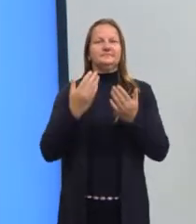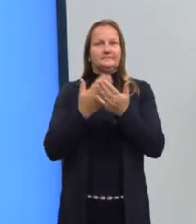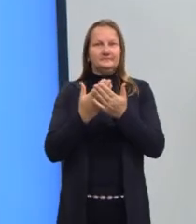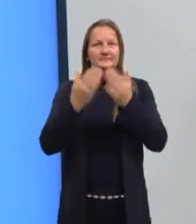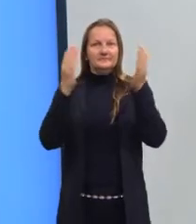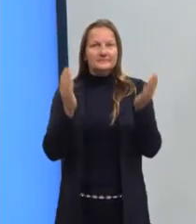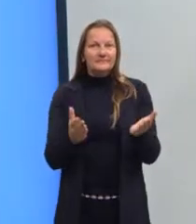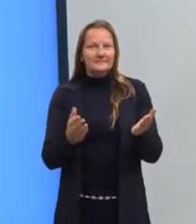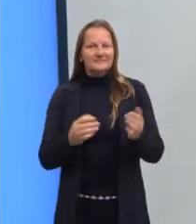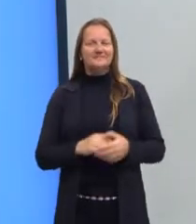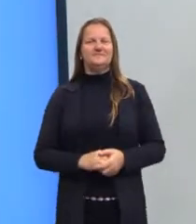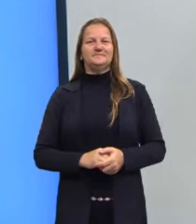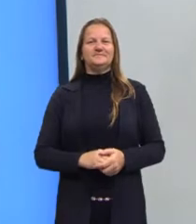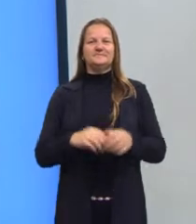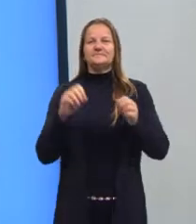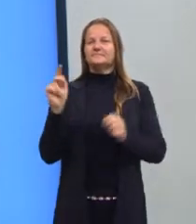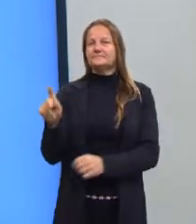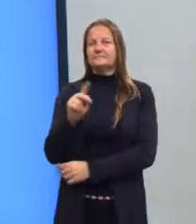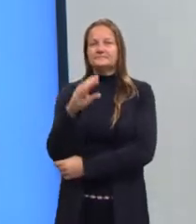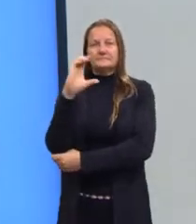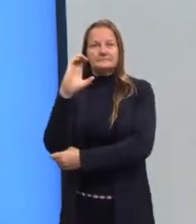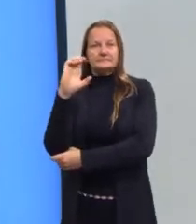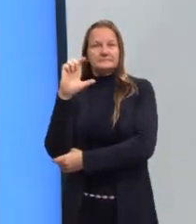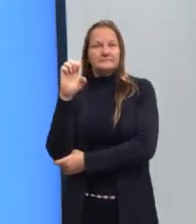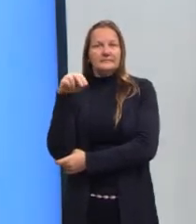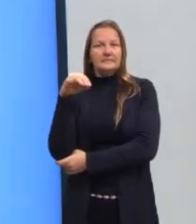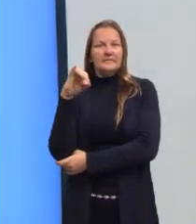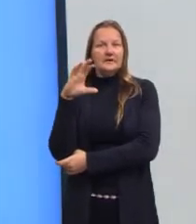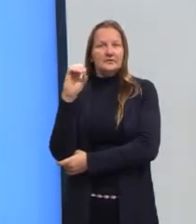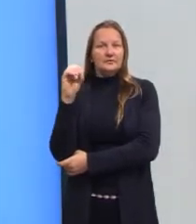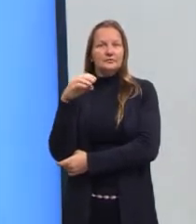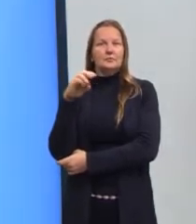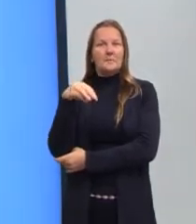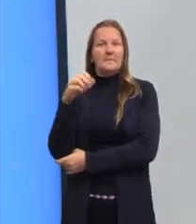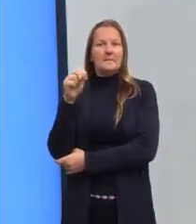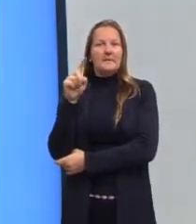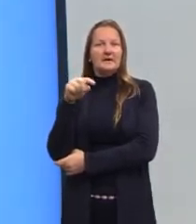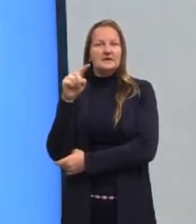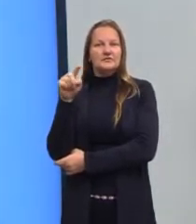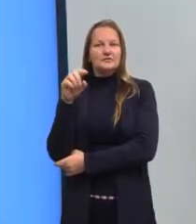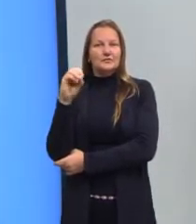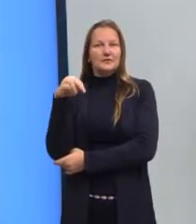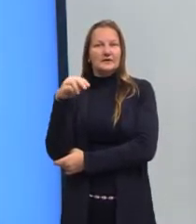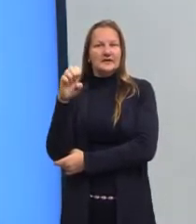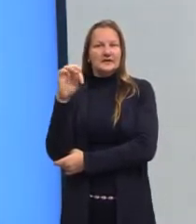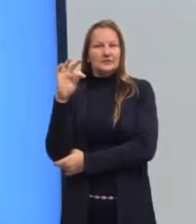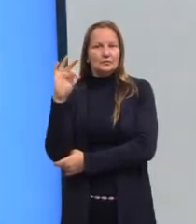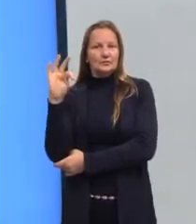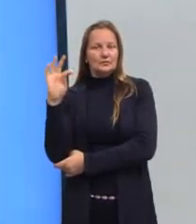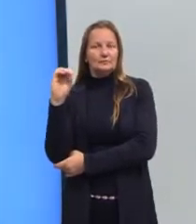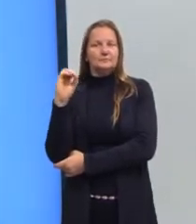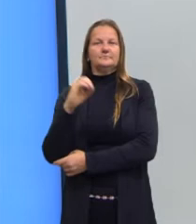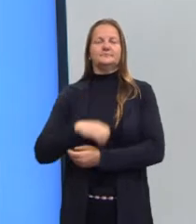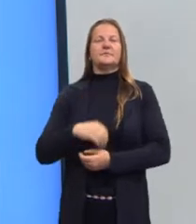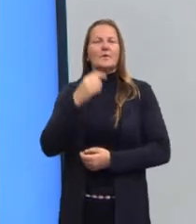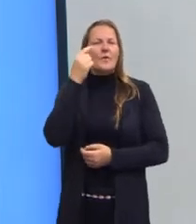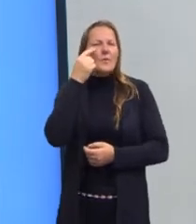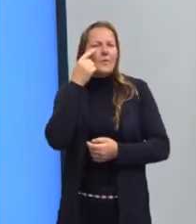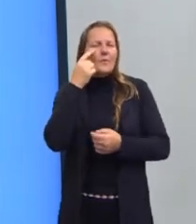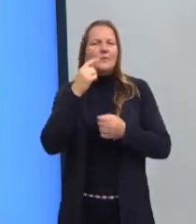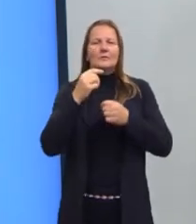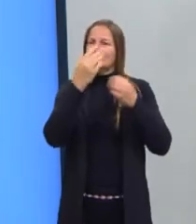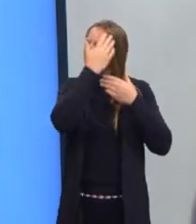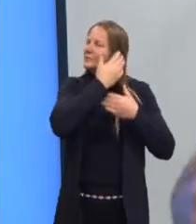de hoje, certo? Eu sou o professor Kleine Vianney Mazoneto, sou um sujeito de pele clara, tenho olhos e